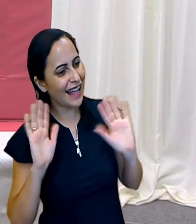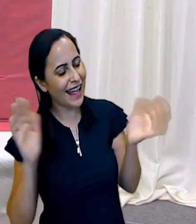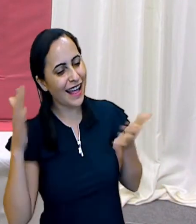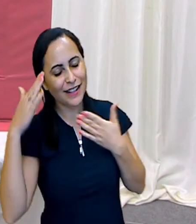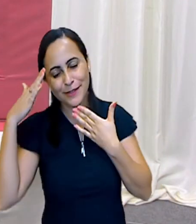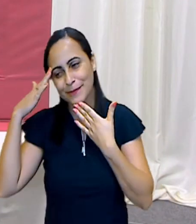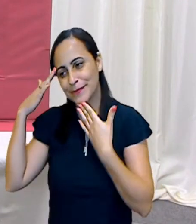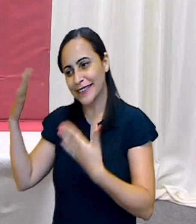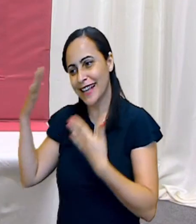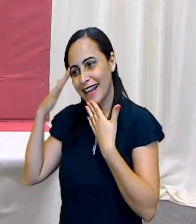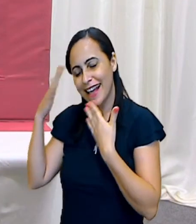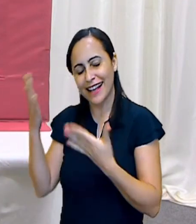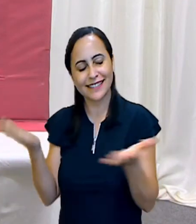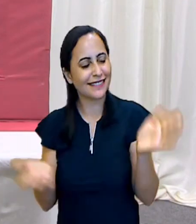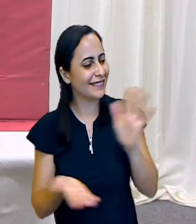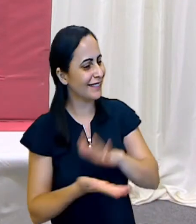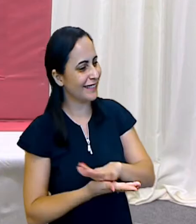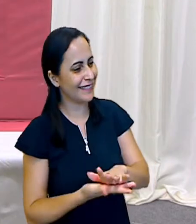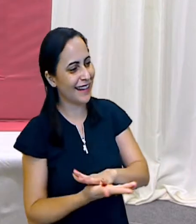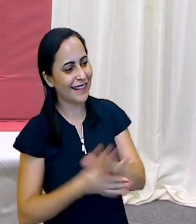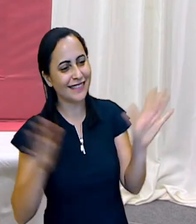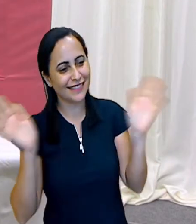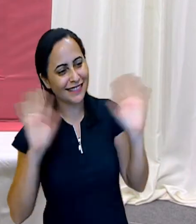nada! Tchau, criançada!